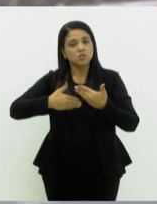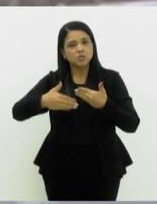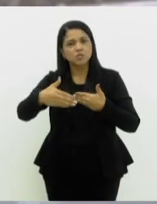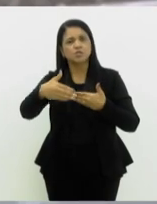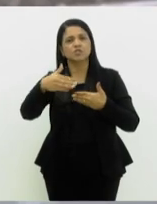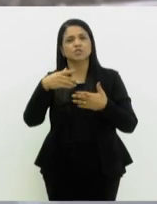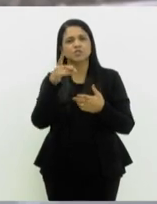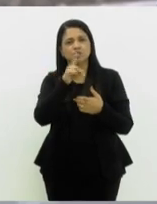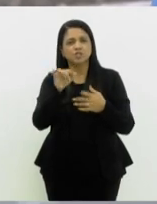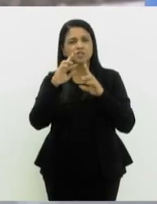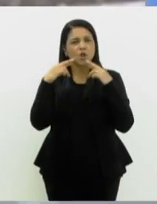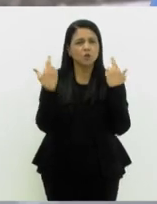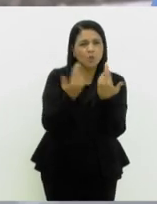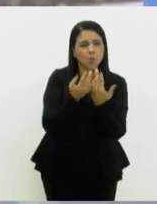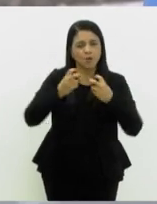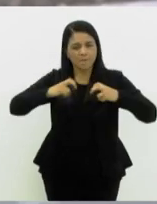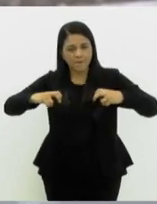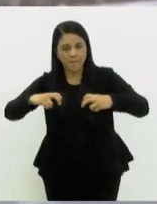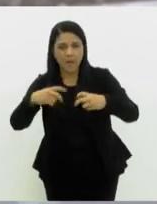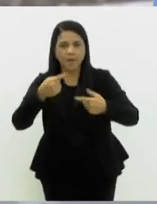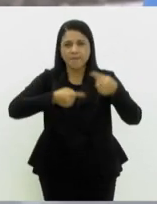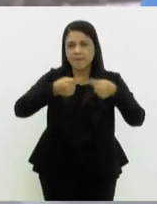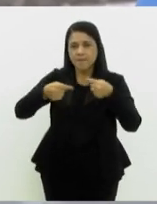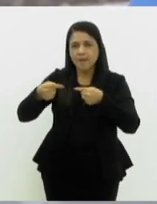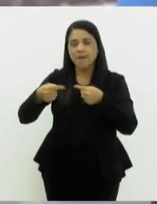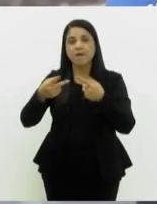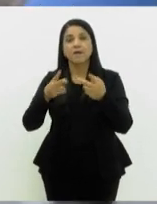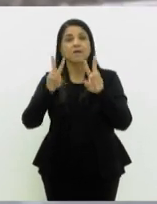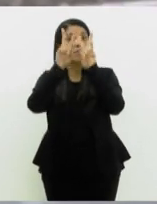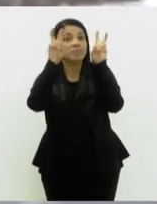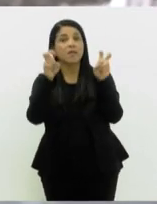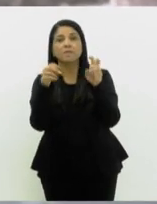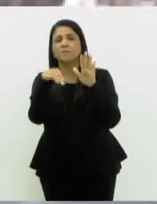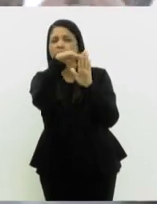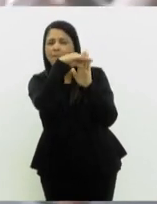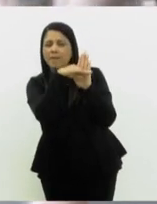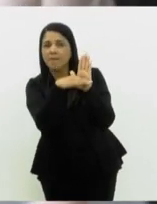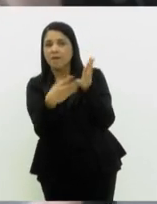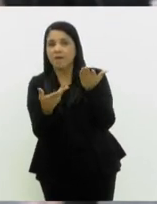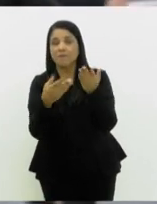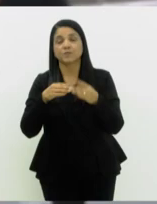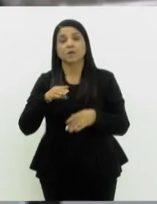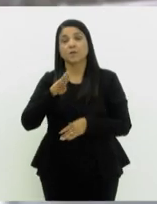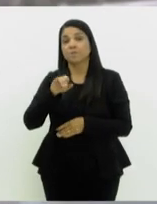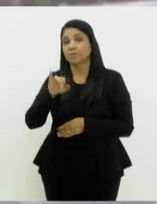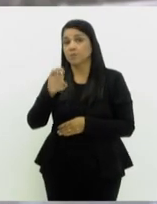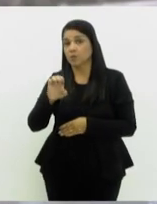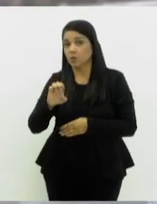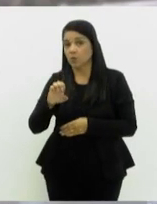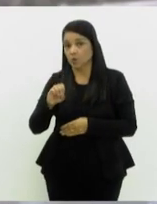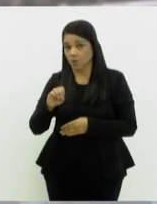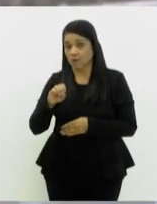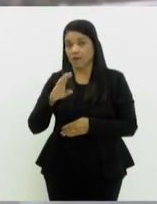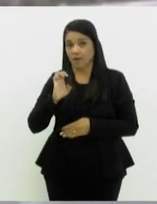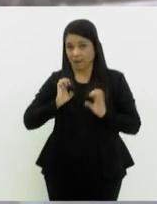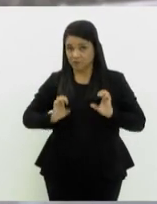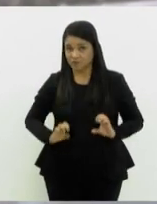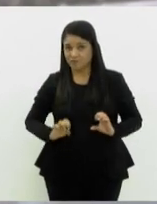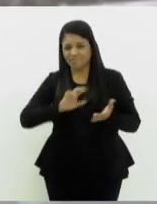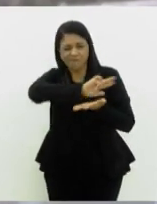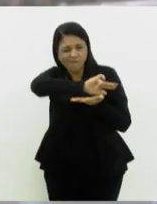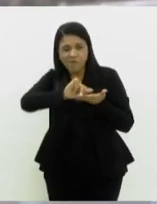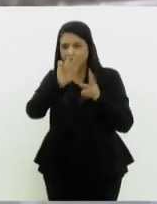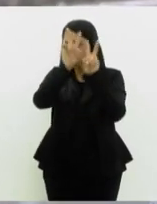reuniões, rodas de debate, discussão. Quais serão esses temas abordados? A bioética trabalha com vários temas.